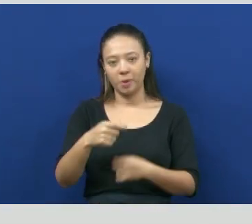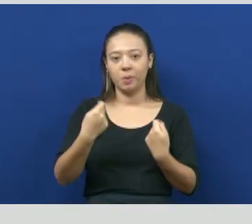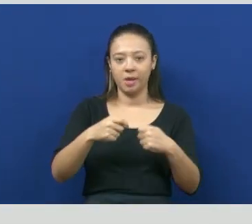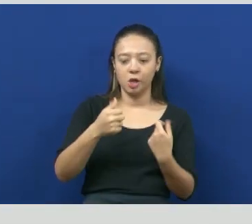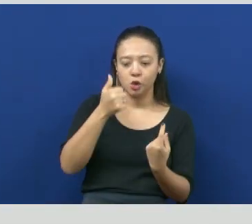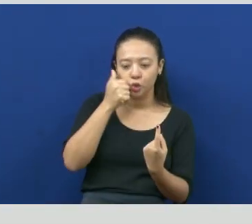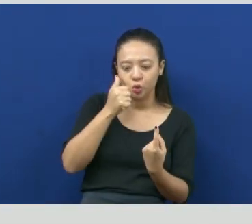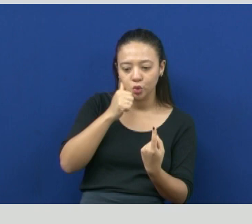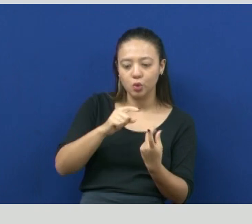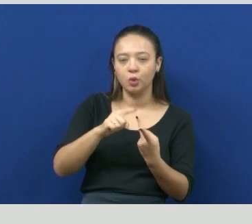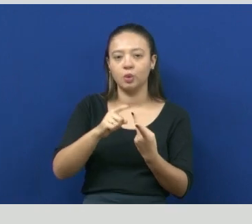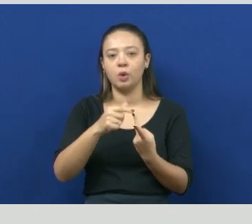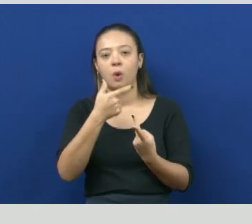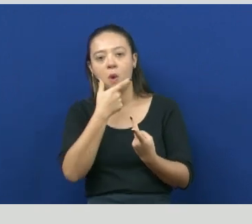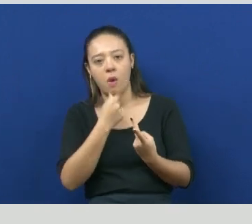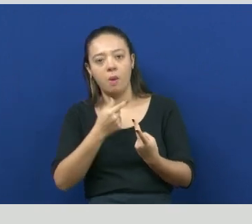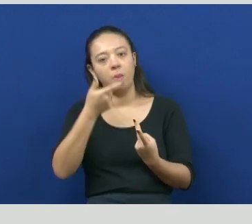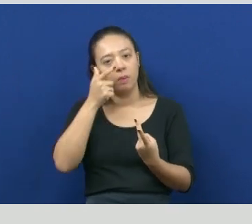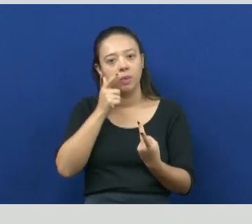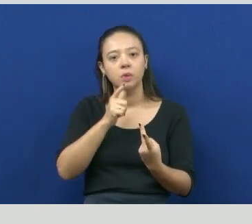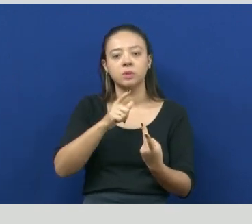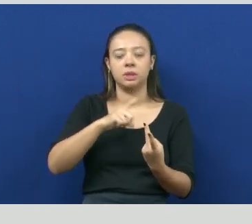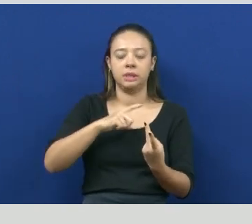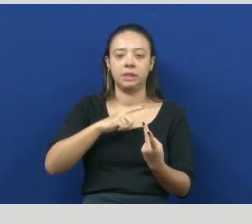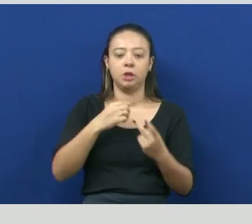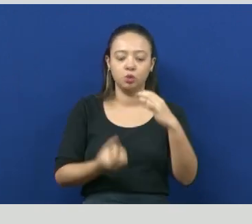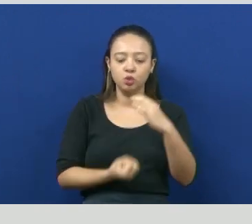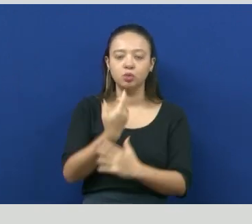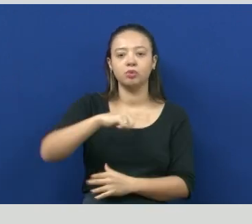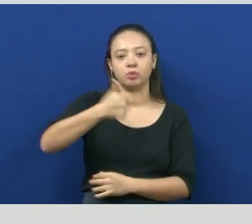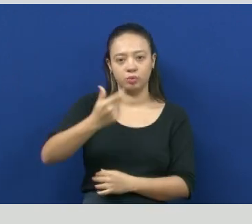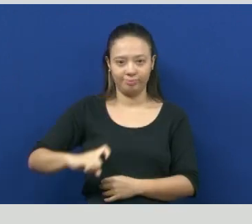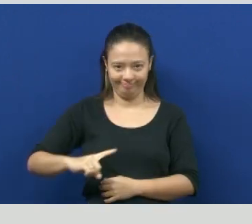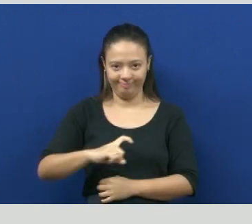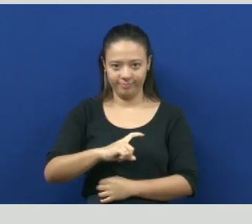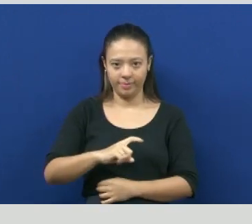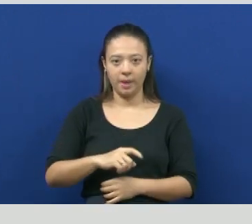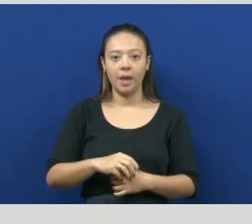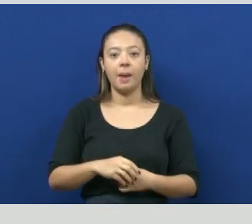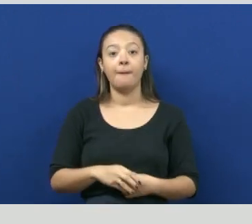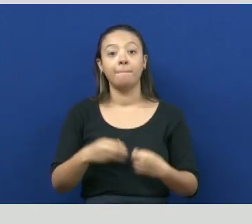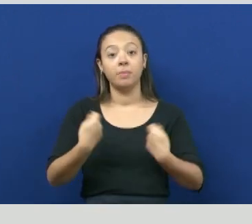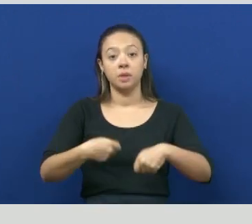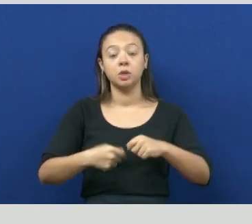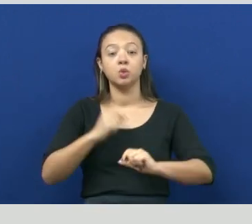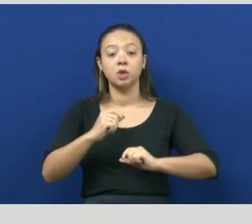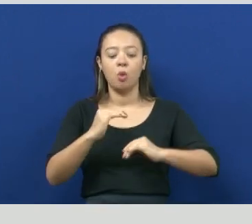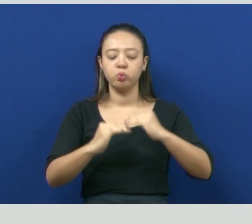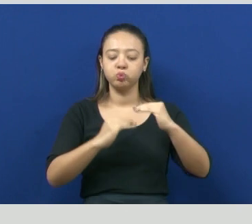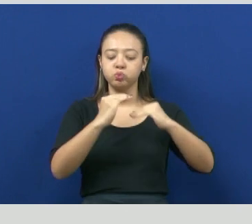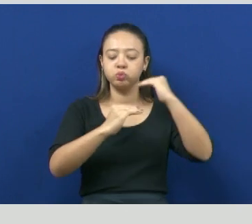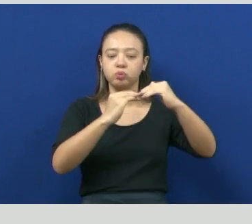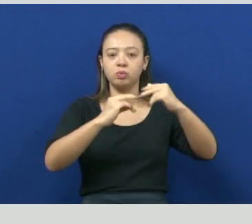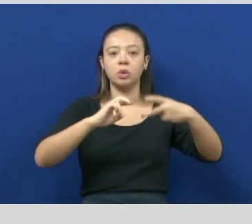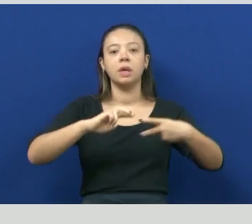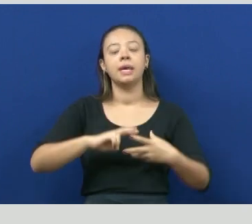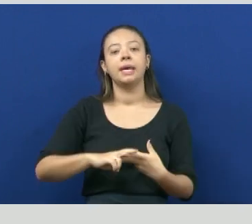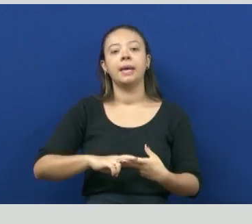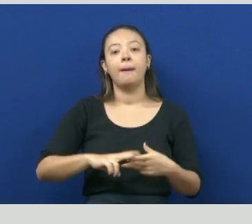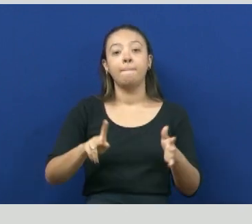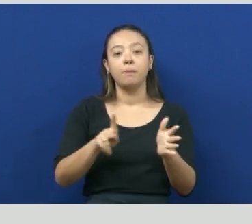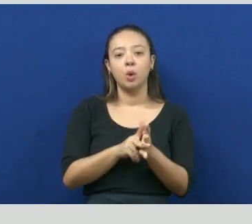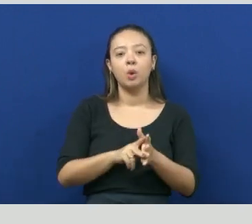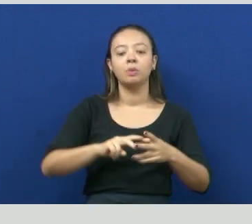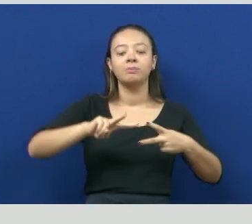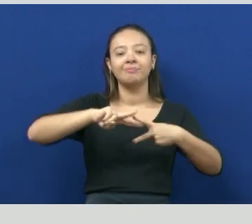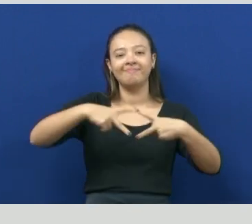que propicia um desenvolvimento genético para a bactéria. Porque vai